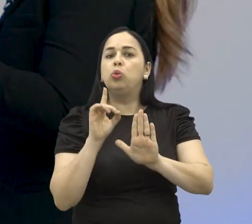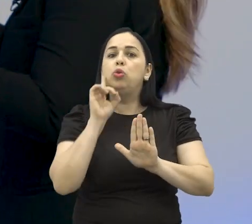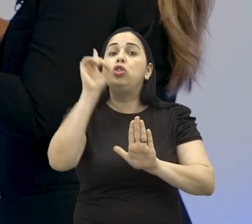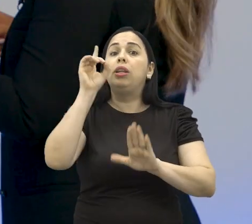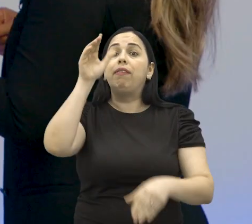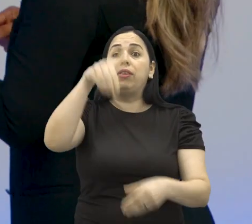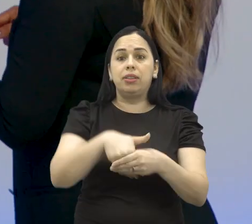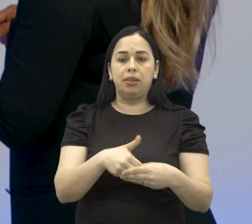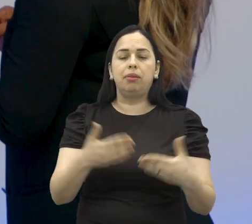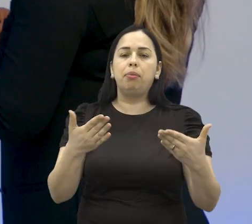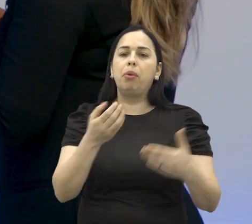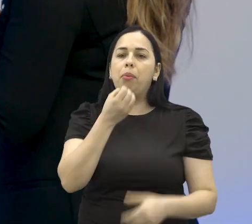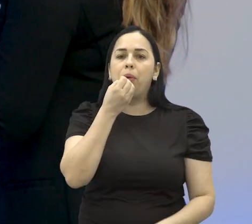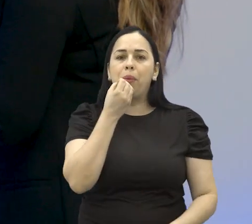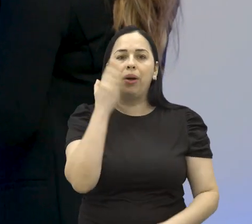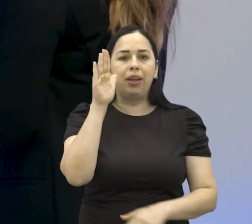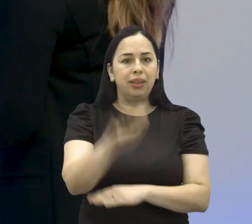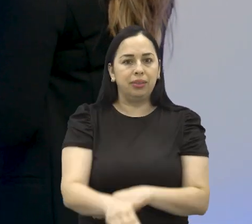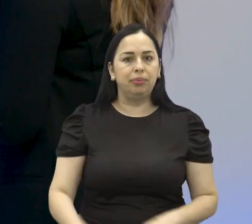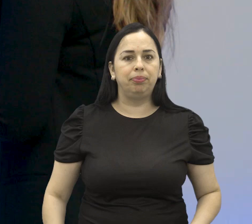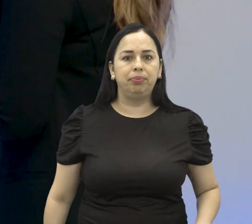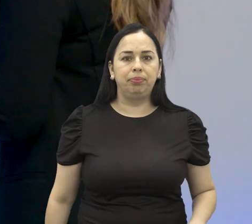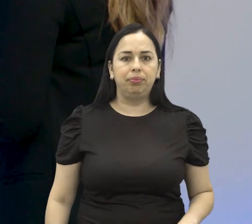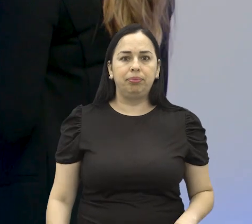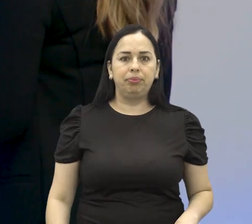dia do pleito. Oi, Ana. Boa tarde para você.